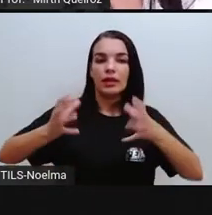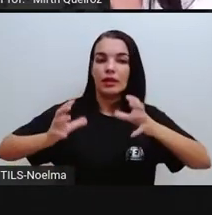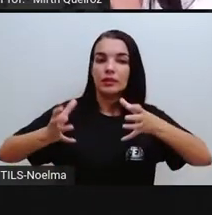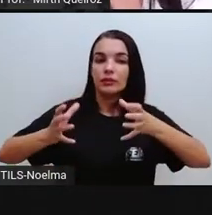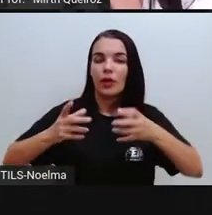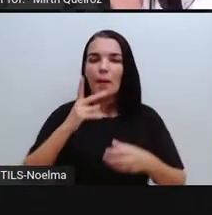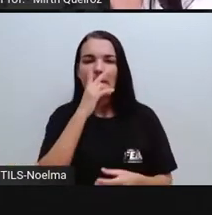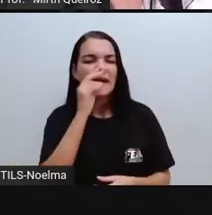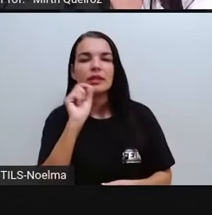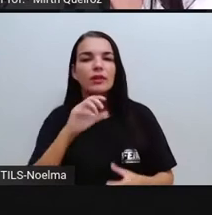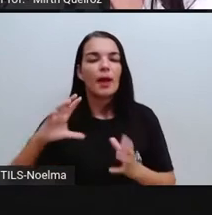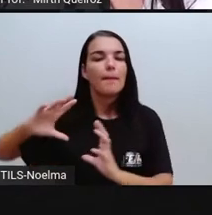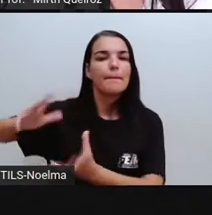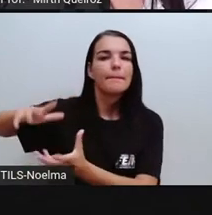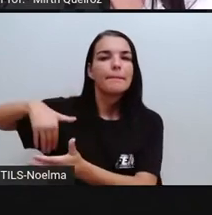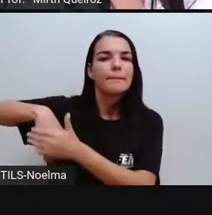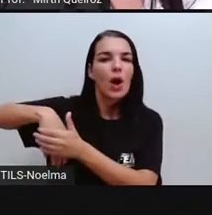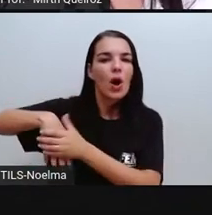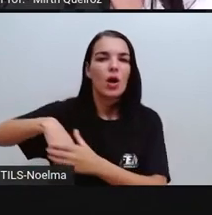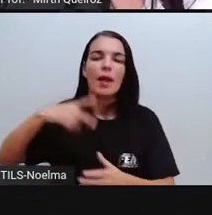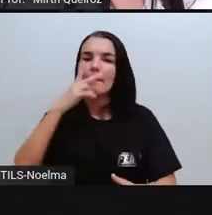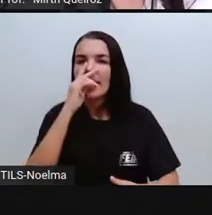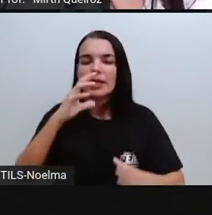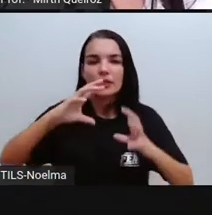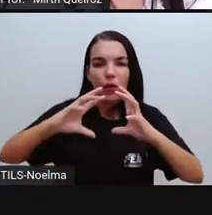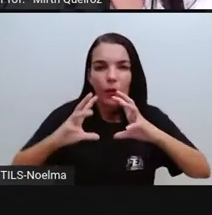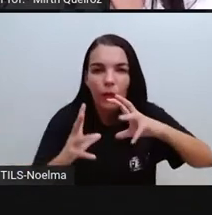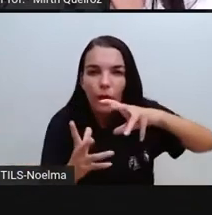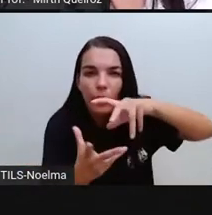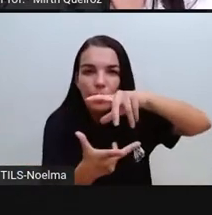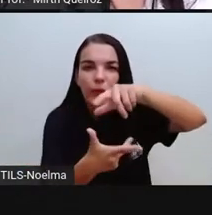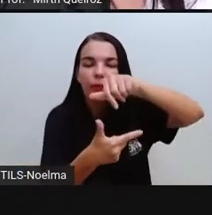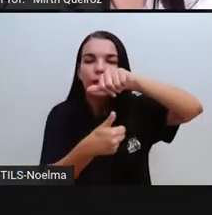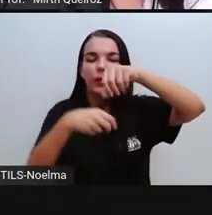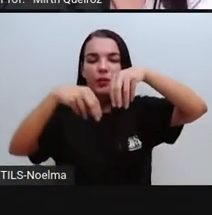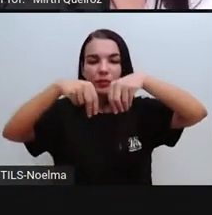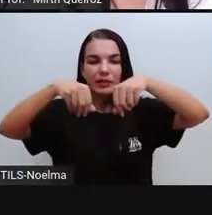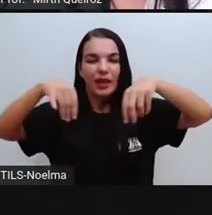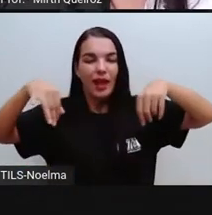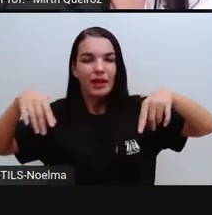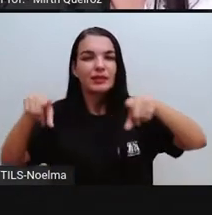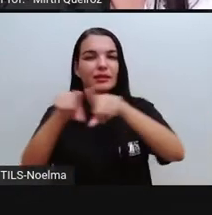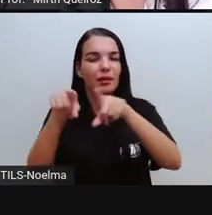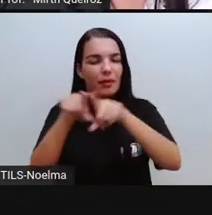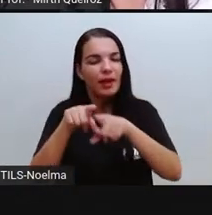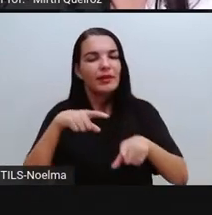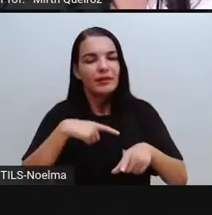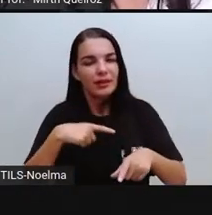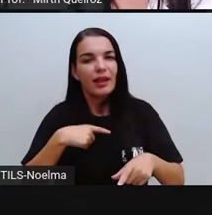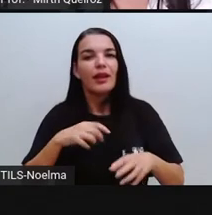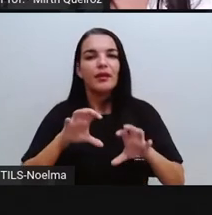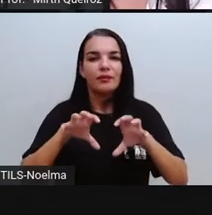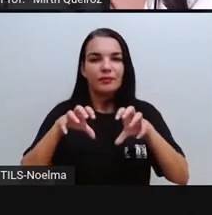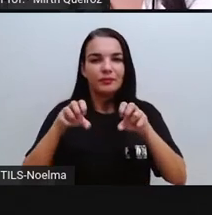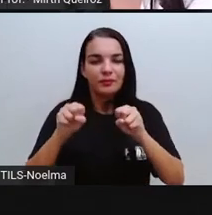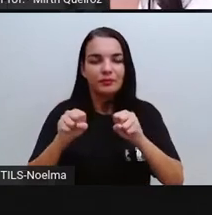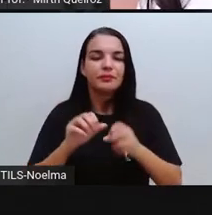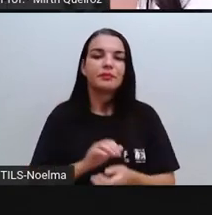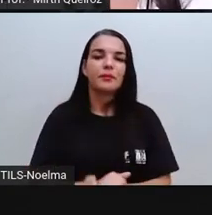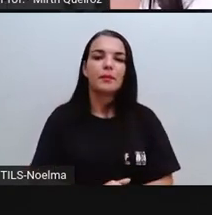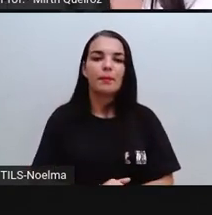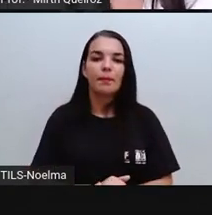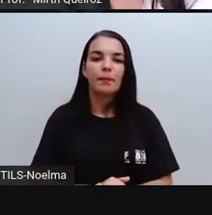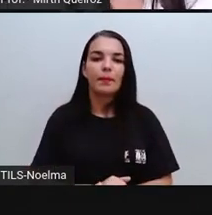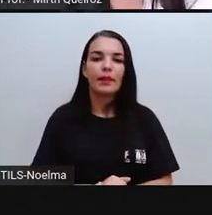bola, né? O globo terrestre, né? Que tem aí nas escolas. Tem o formato de uma esfera. Nós